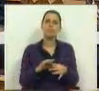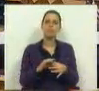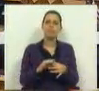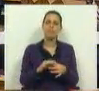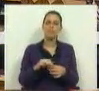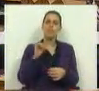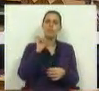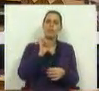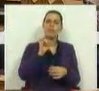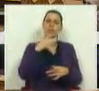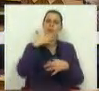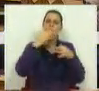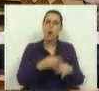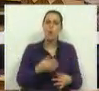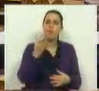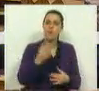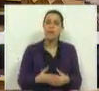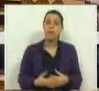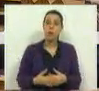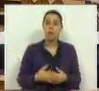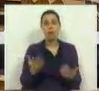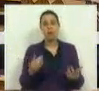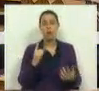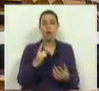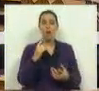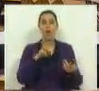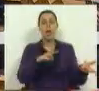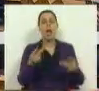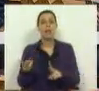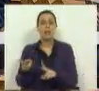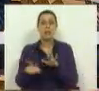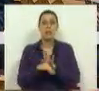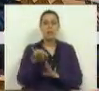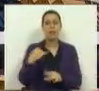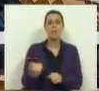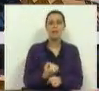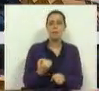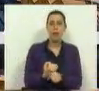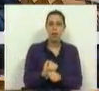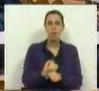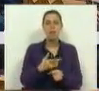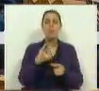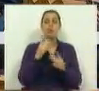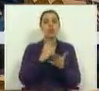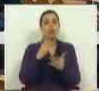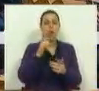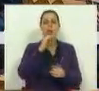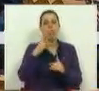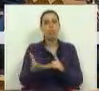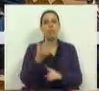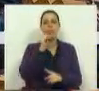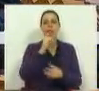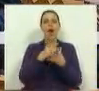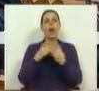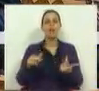a sua convicção de que é através de alterações na legislação laboral que, por si só, se consegue